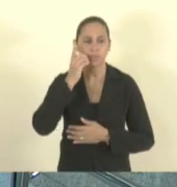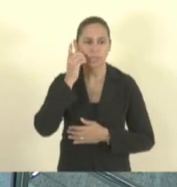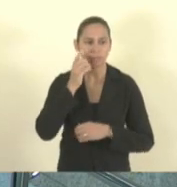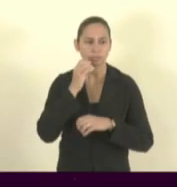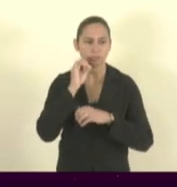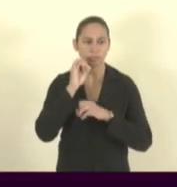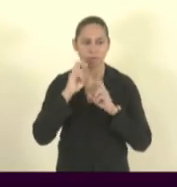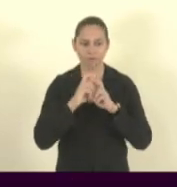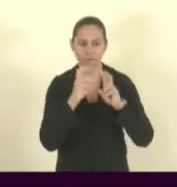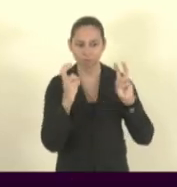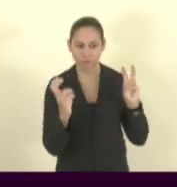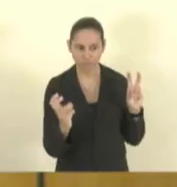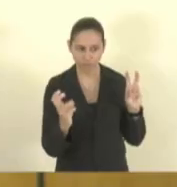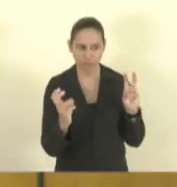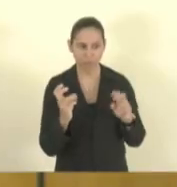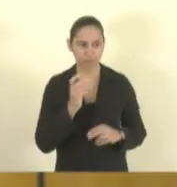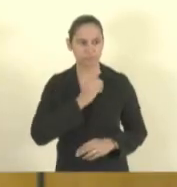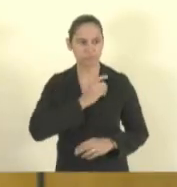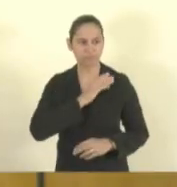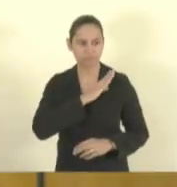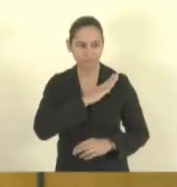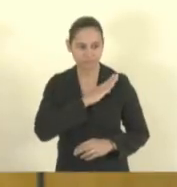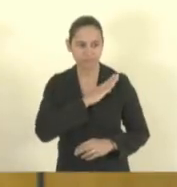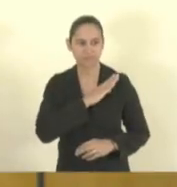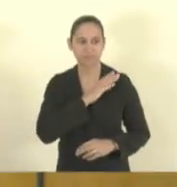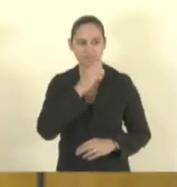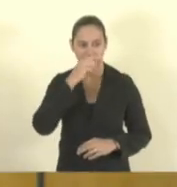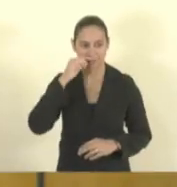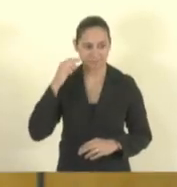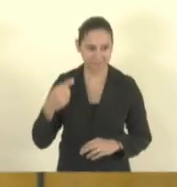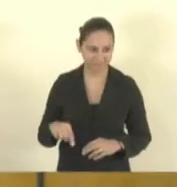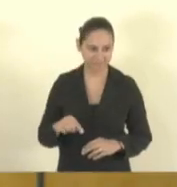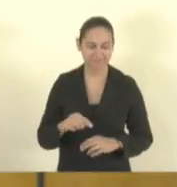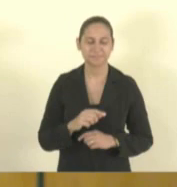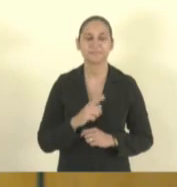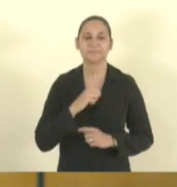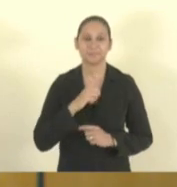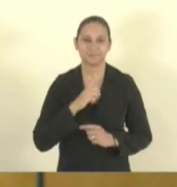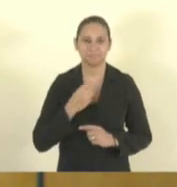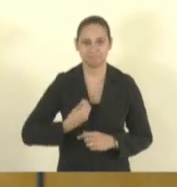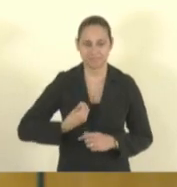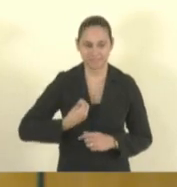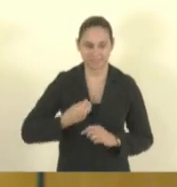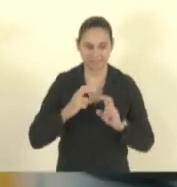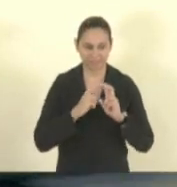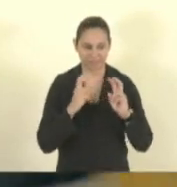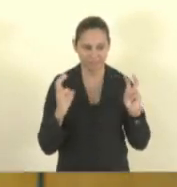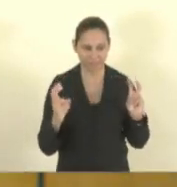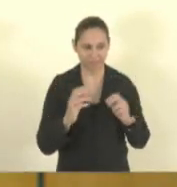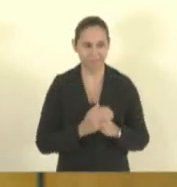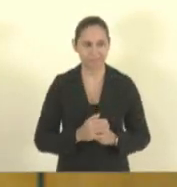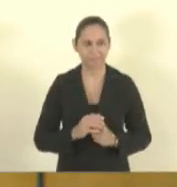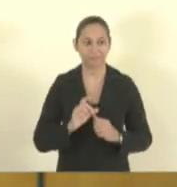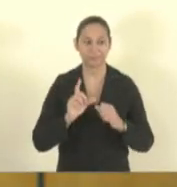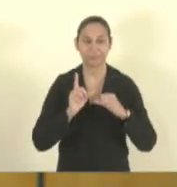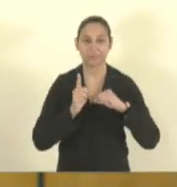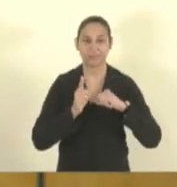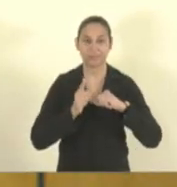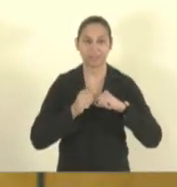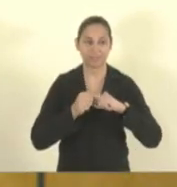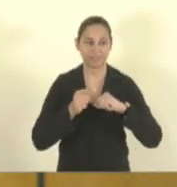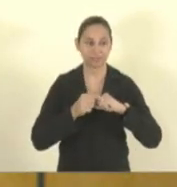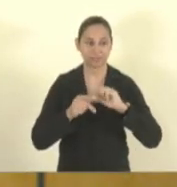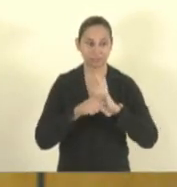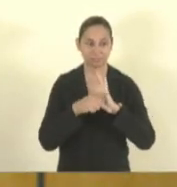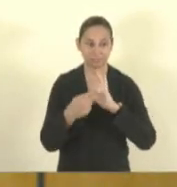e o deputado Danilo Baense. Nos termos do parágrafo 4º do artigo 97 do regimento